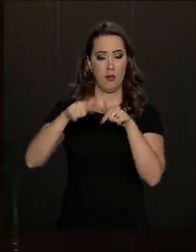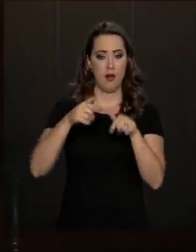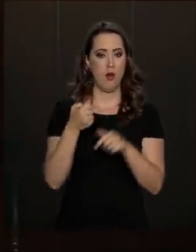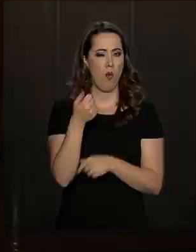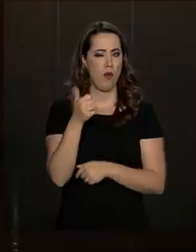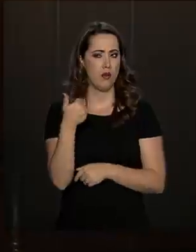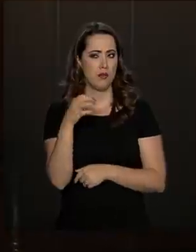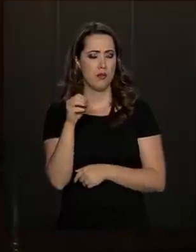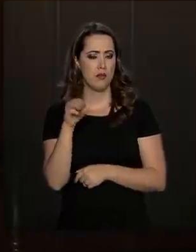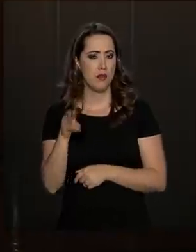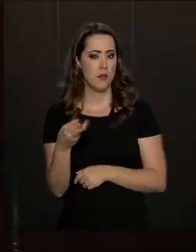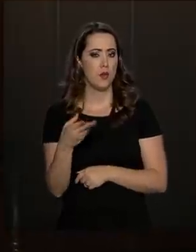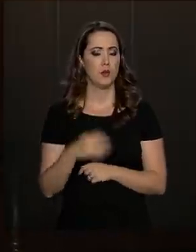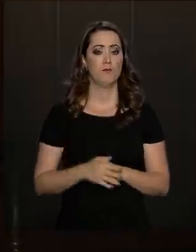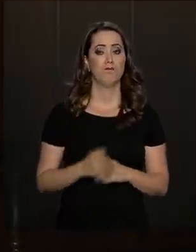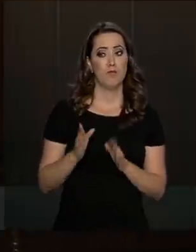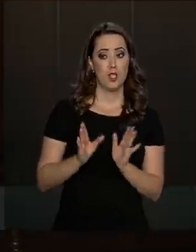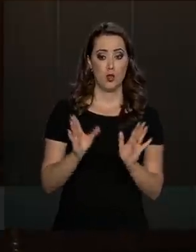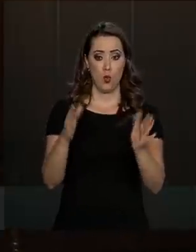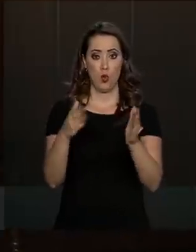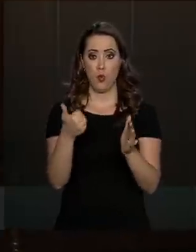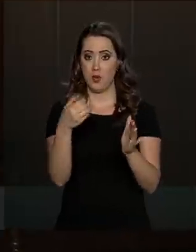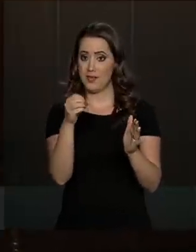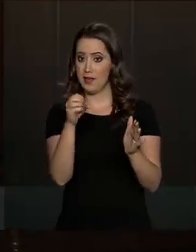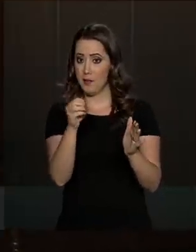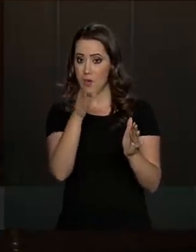46 milhões não têm carteira de trabalho.